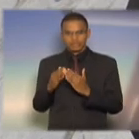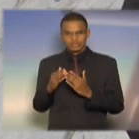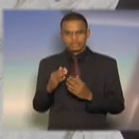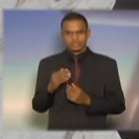16h30. E